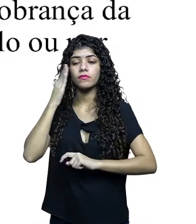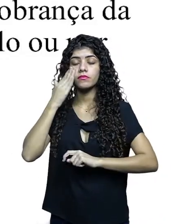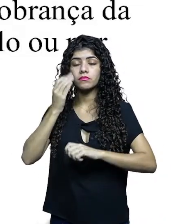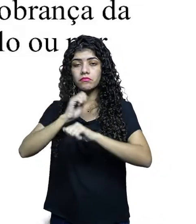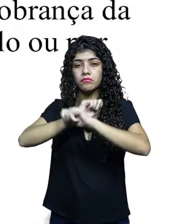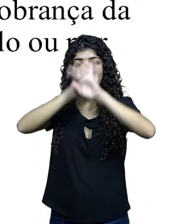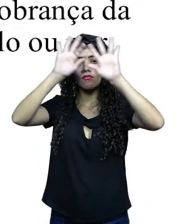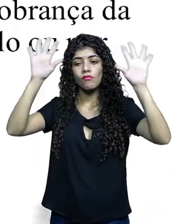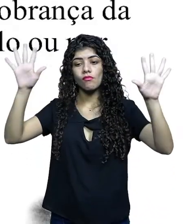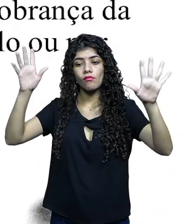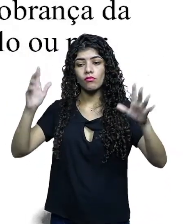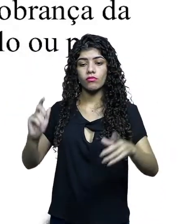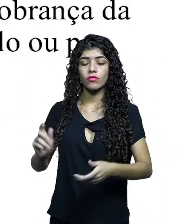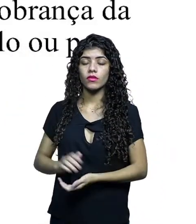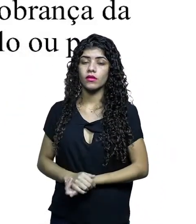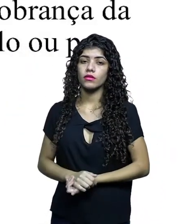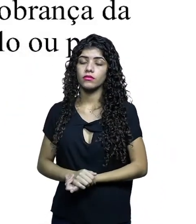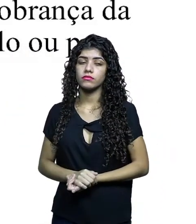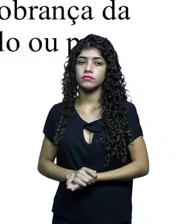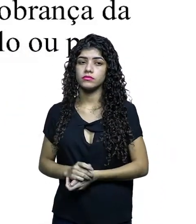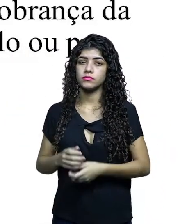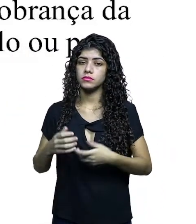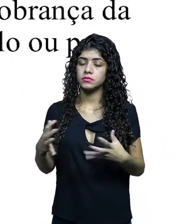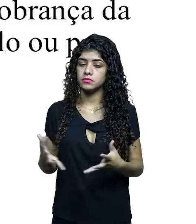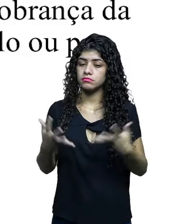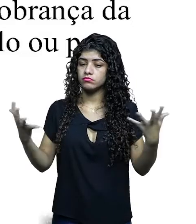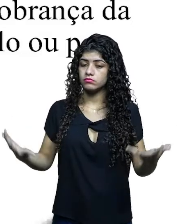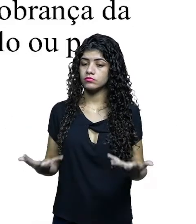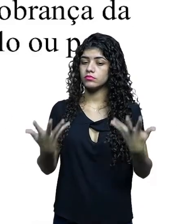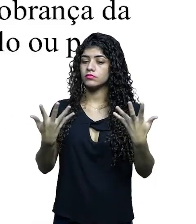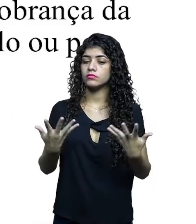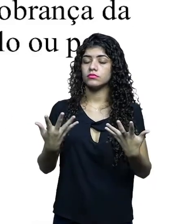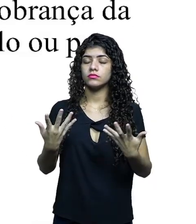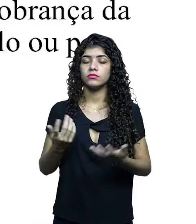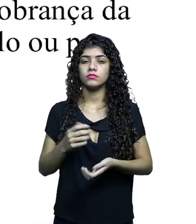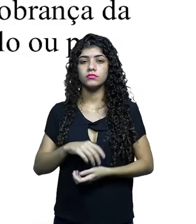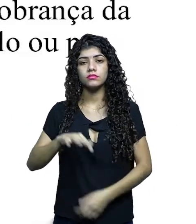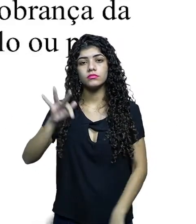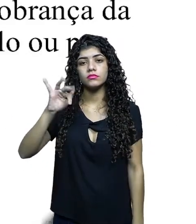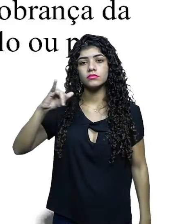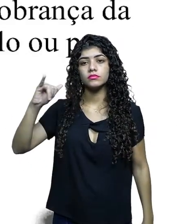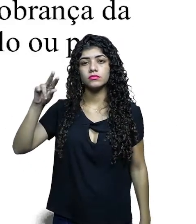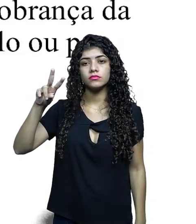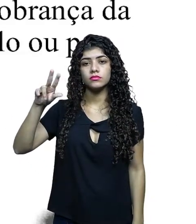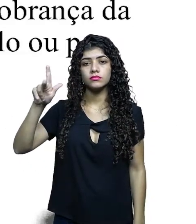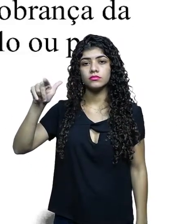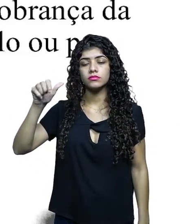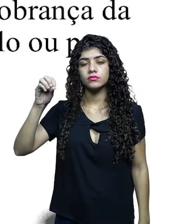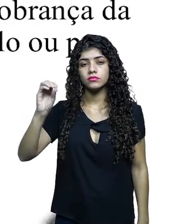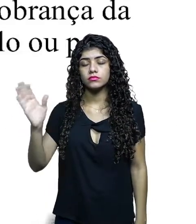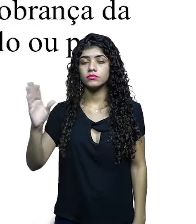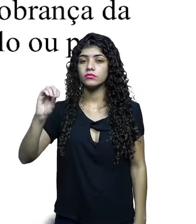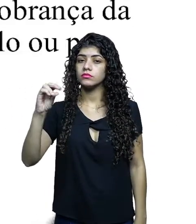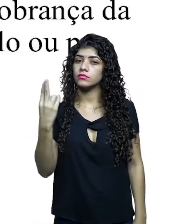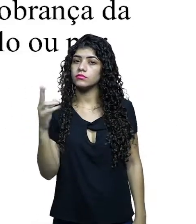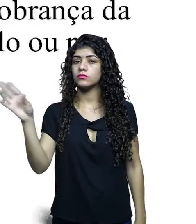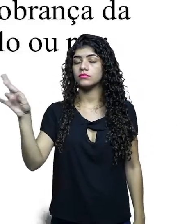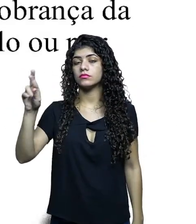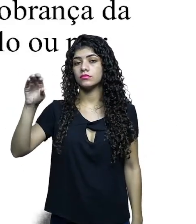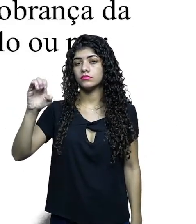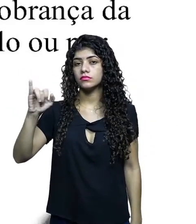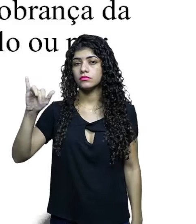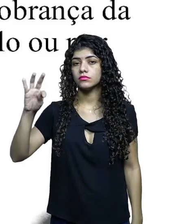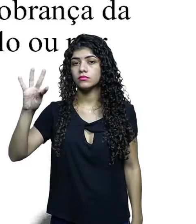o entendimento sobre a cobrança da Condecine. Ela será cobrada por título ou por receita, tá? Isso aqui